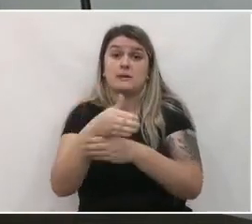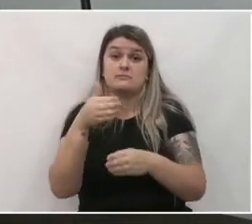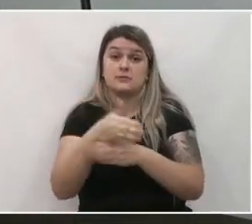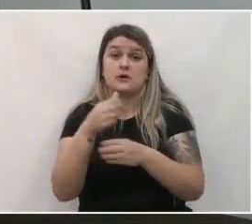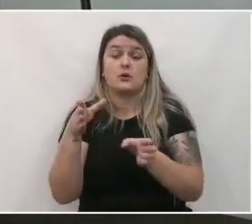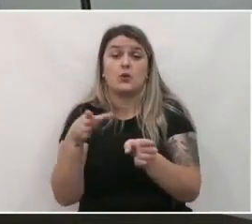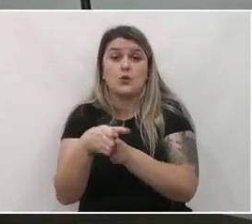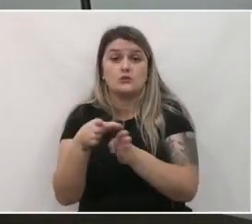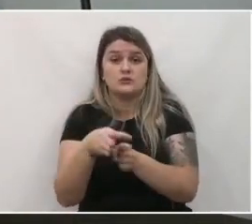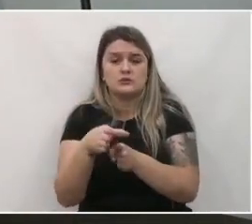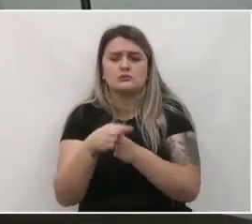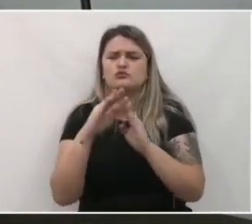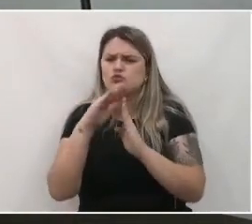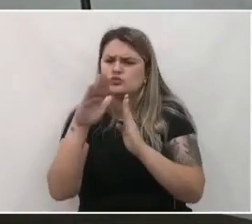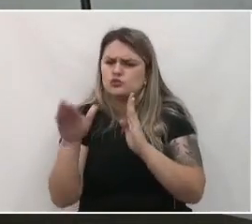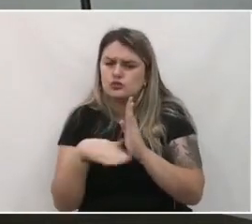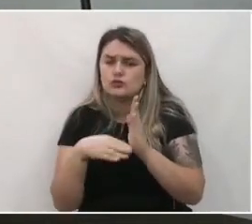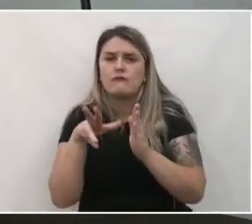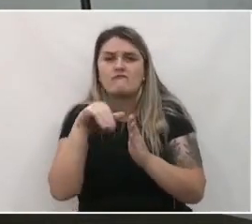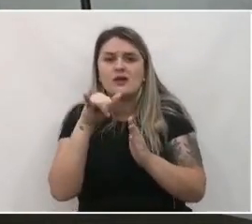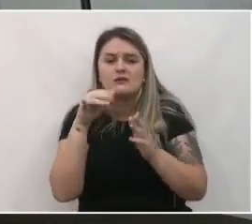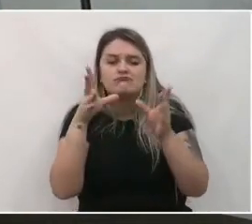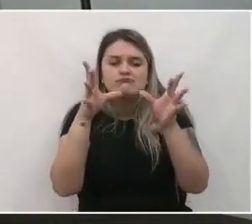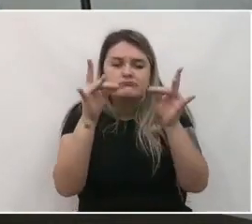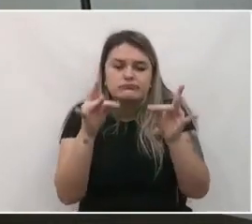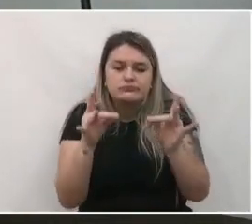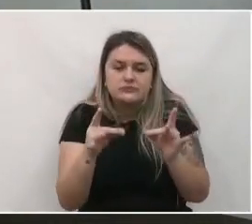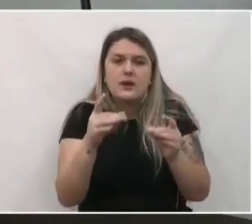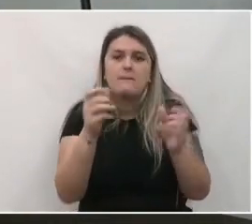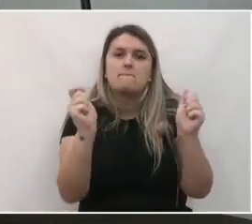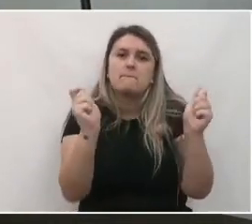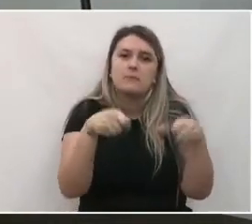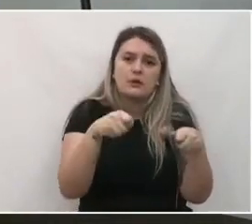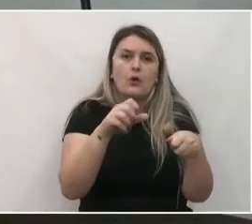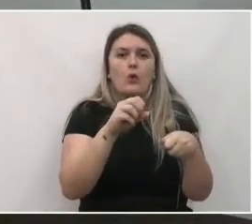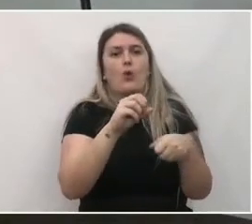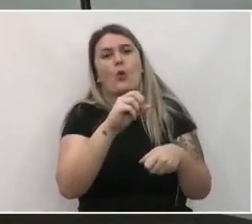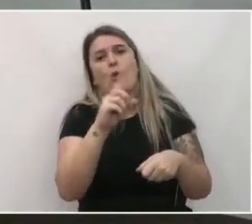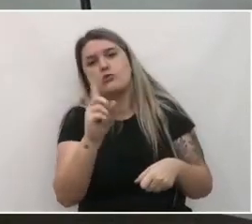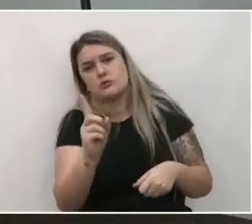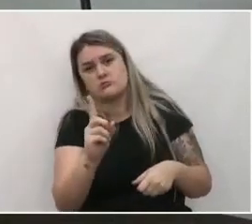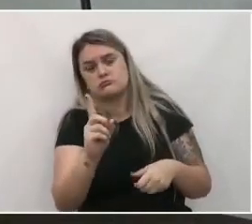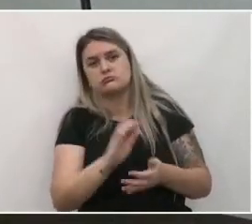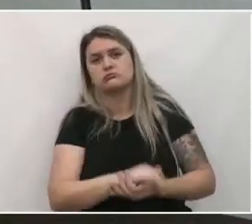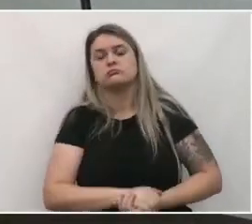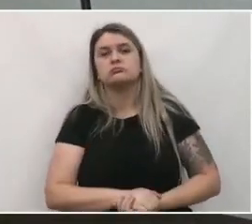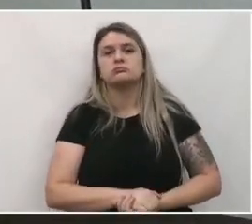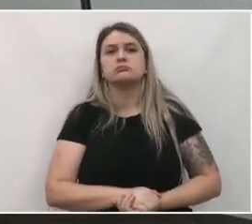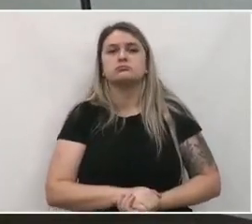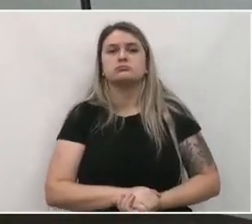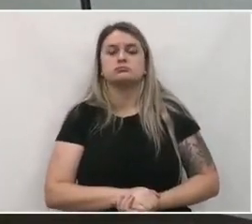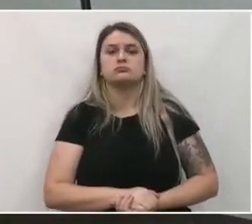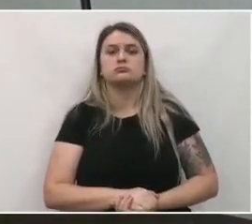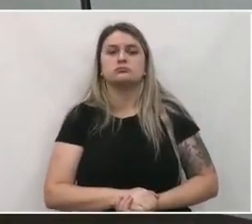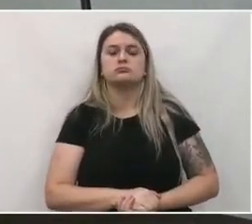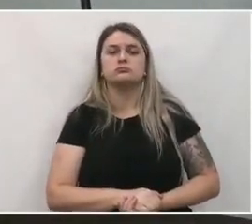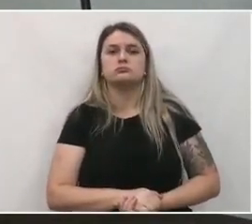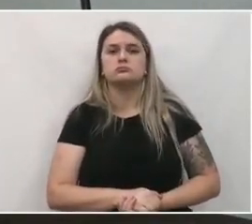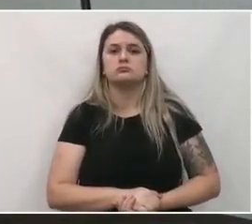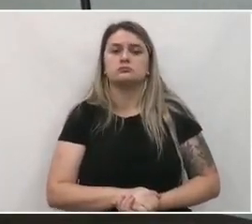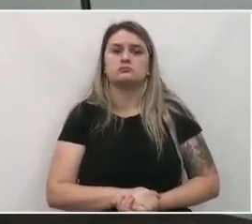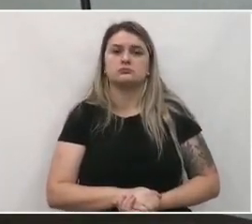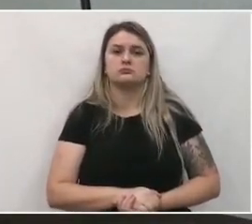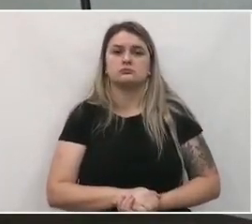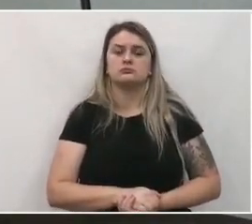conselhos, tudo isso, todos esses espaços podem realizar propostas e